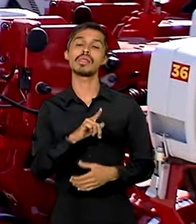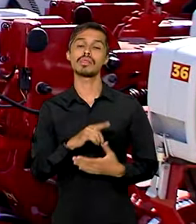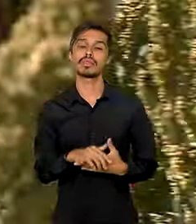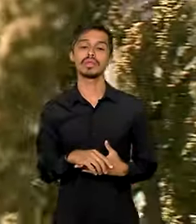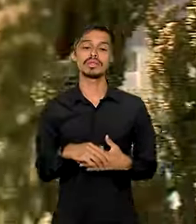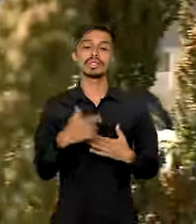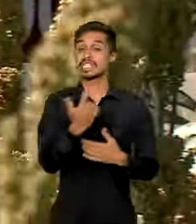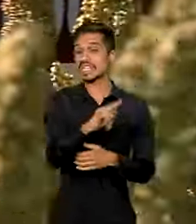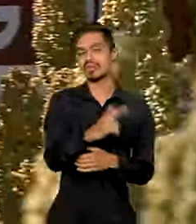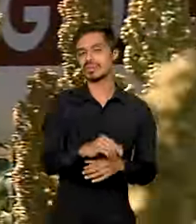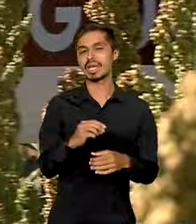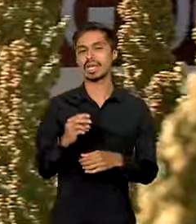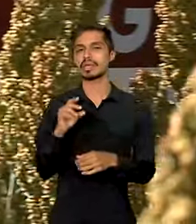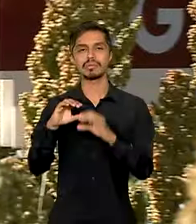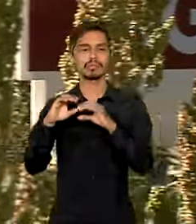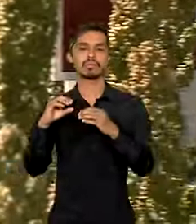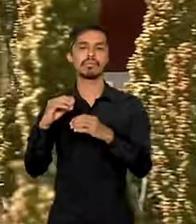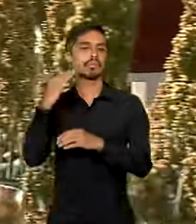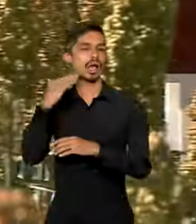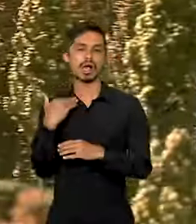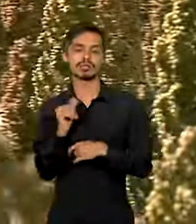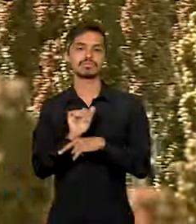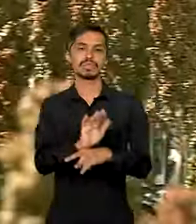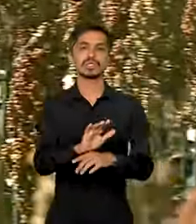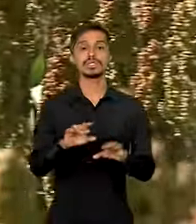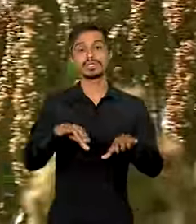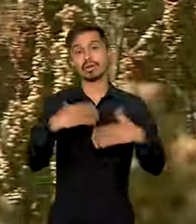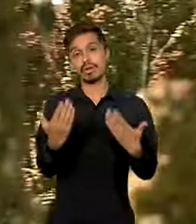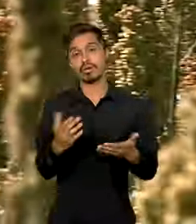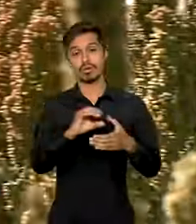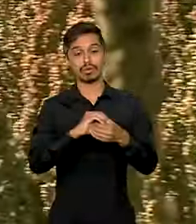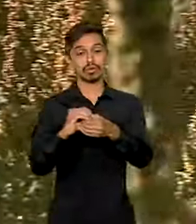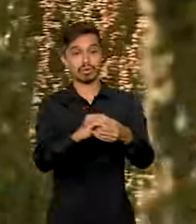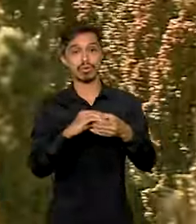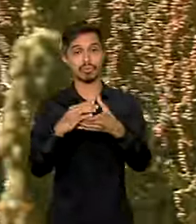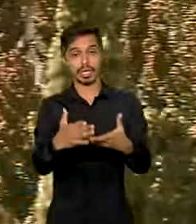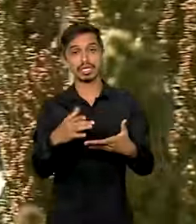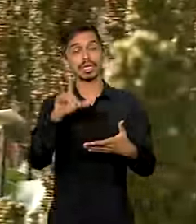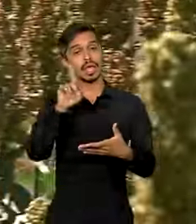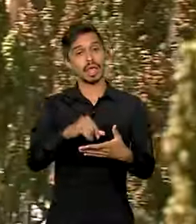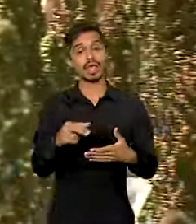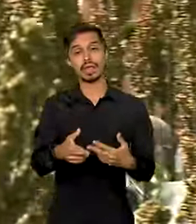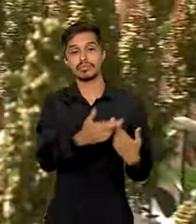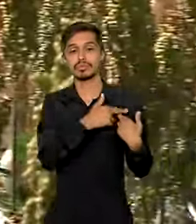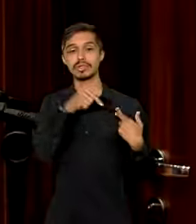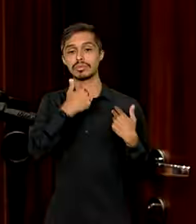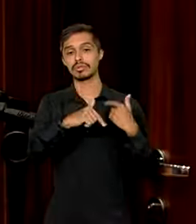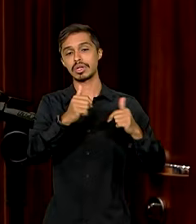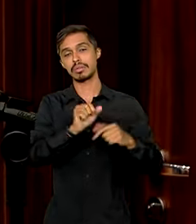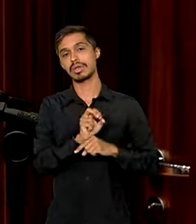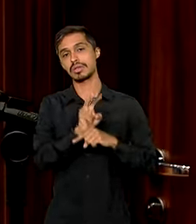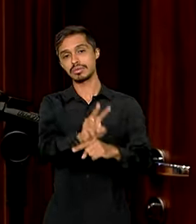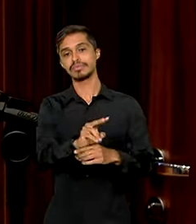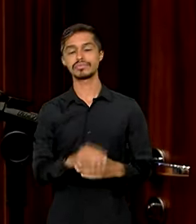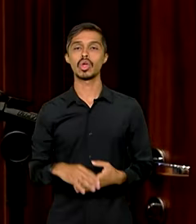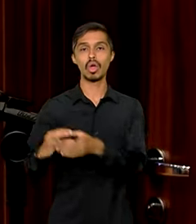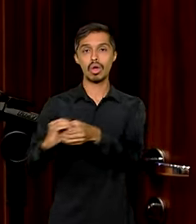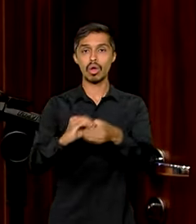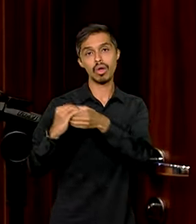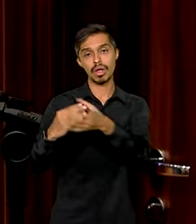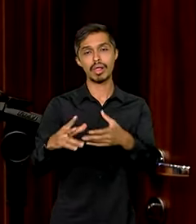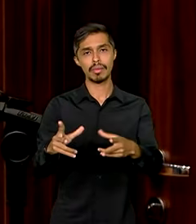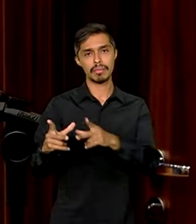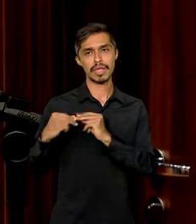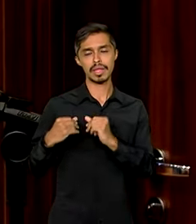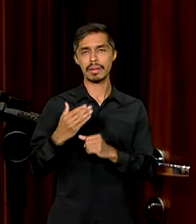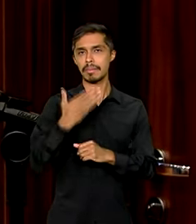atendimento bancário. As cooperativas são as responsáveis pelo serviço. O cooperativismo merece mais